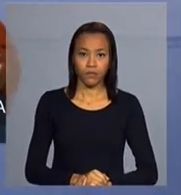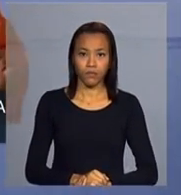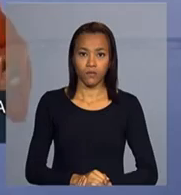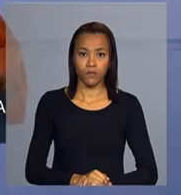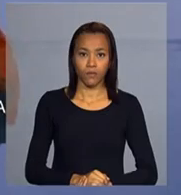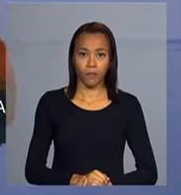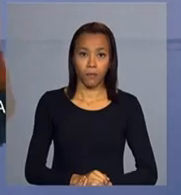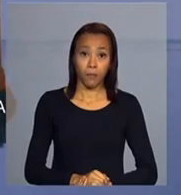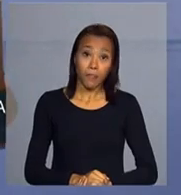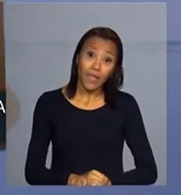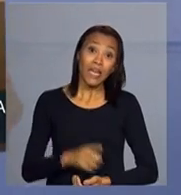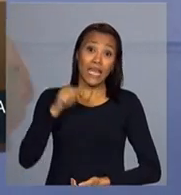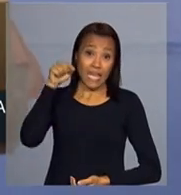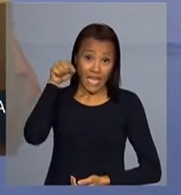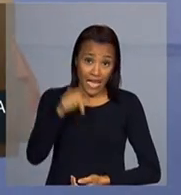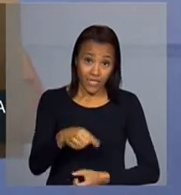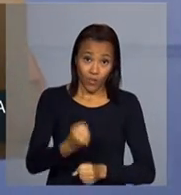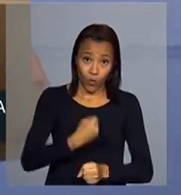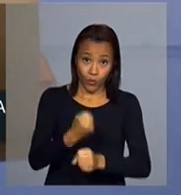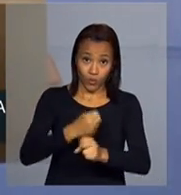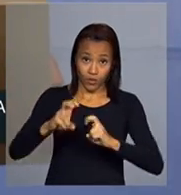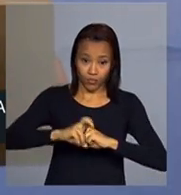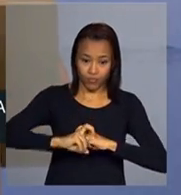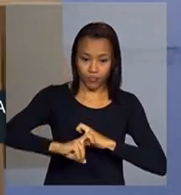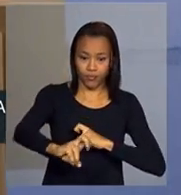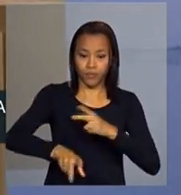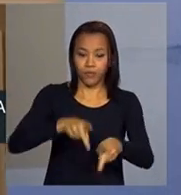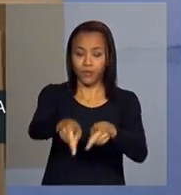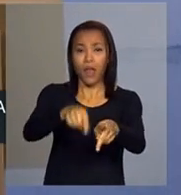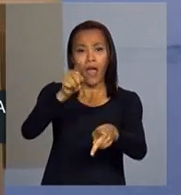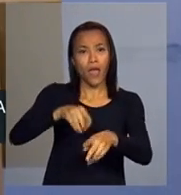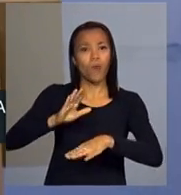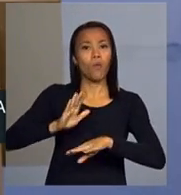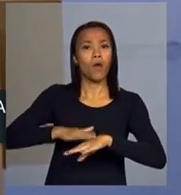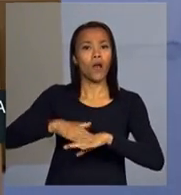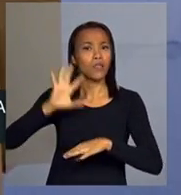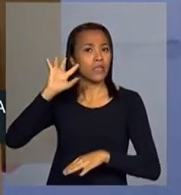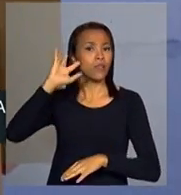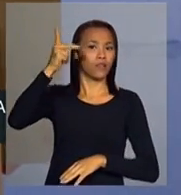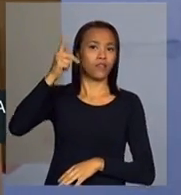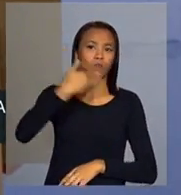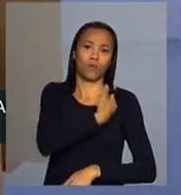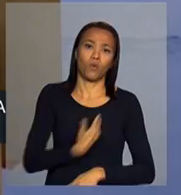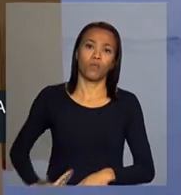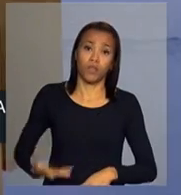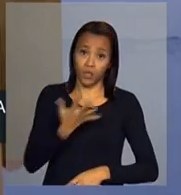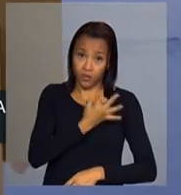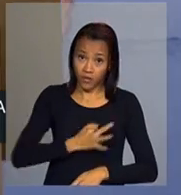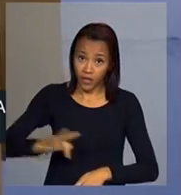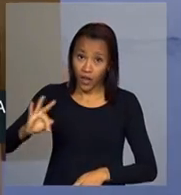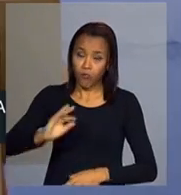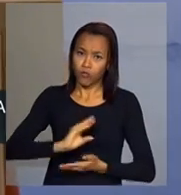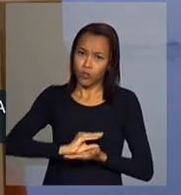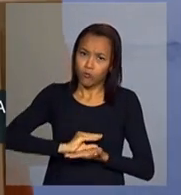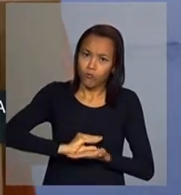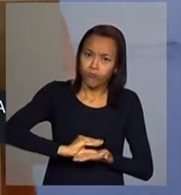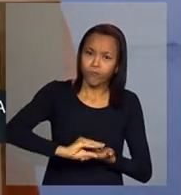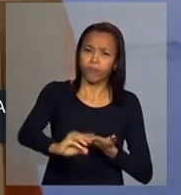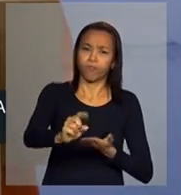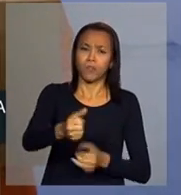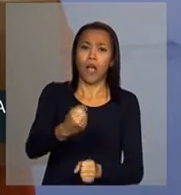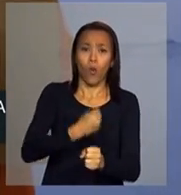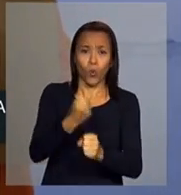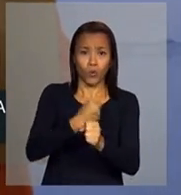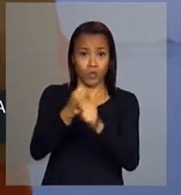E ela faz parte de uma decisão do governo federal de investir pesadamente em infraestrutura.